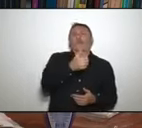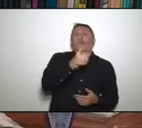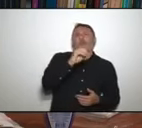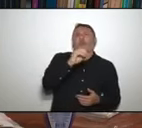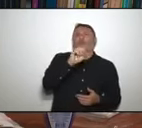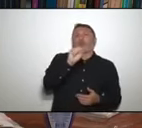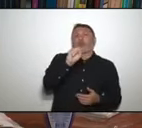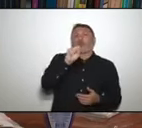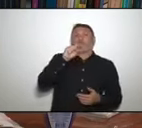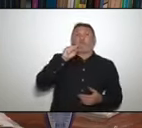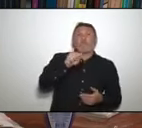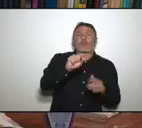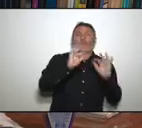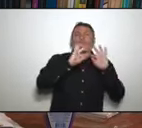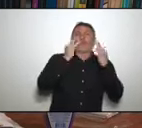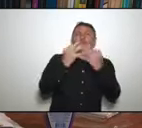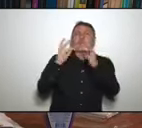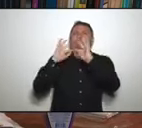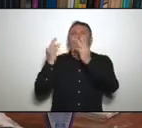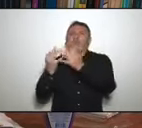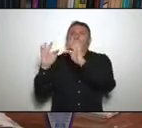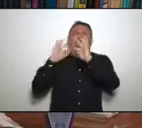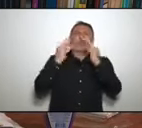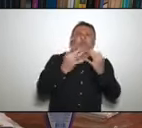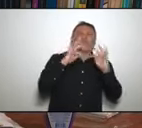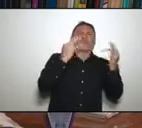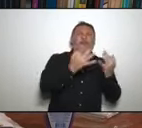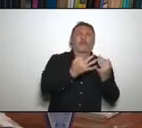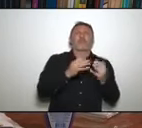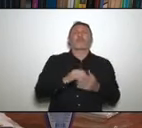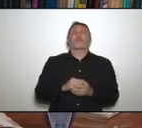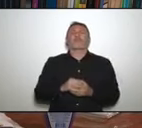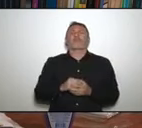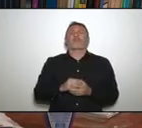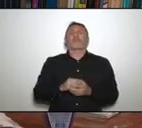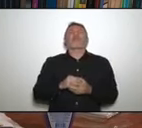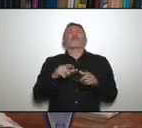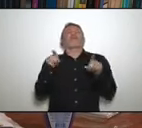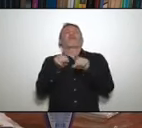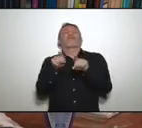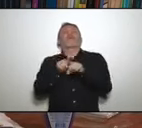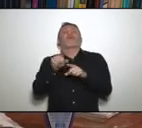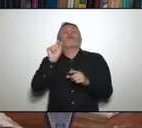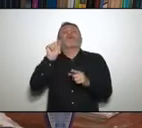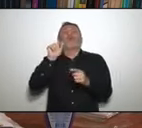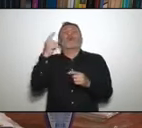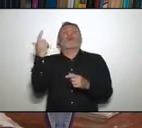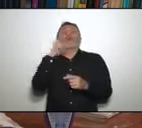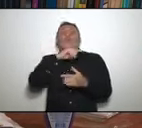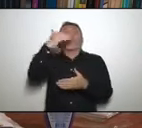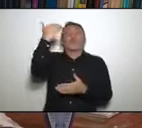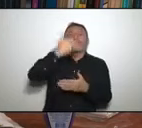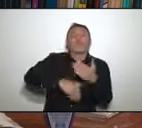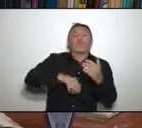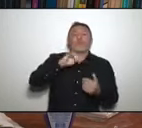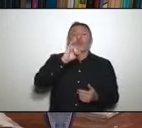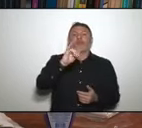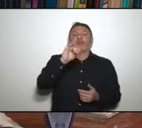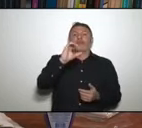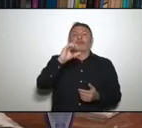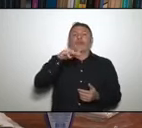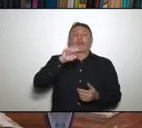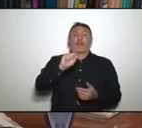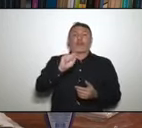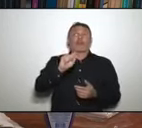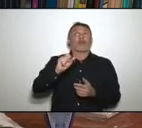Serão beneficiárias da isenção do ICMS as mesmas famílias beneficiadas pela ação do governo federal na medida